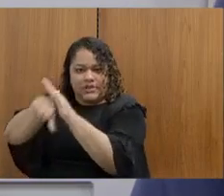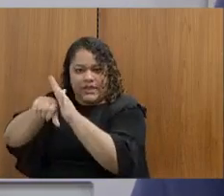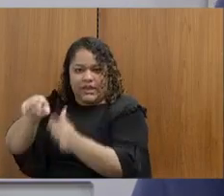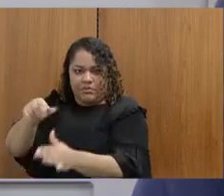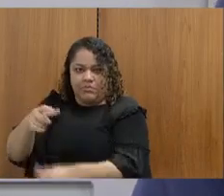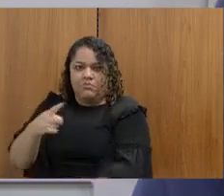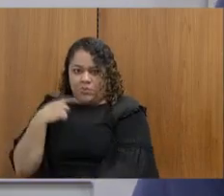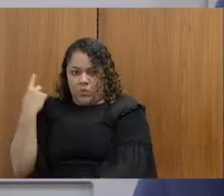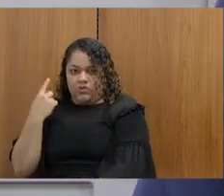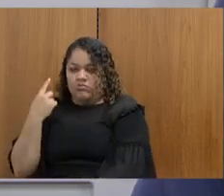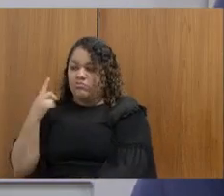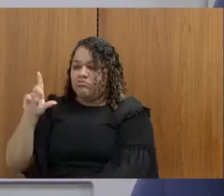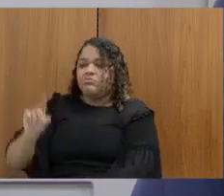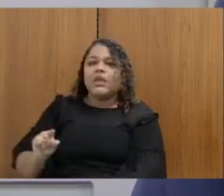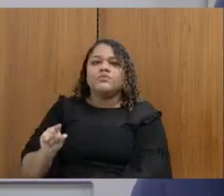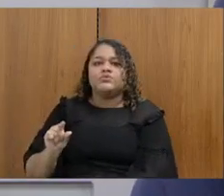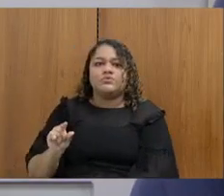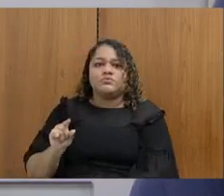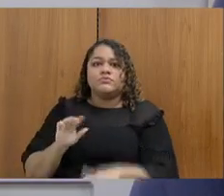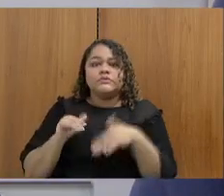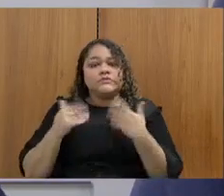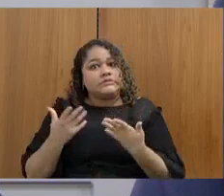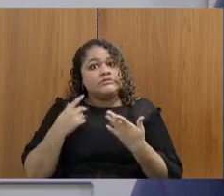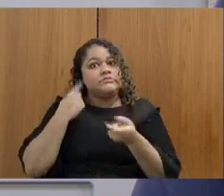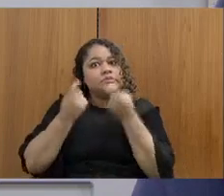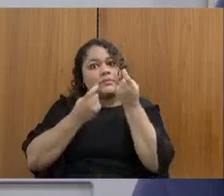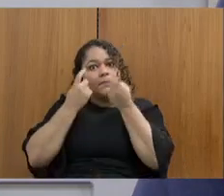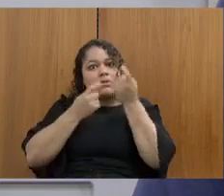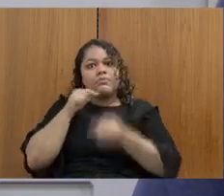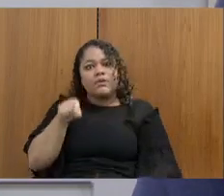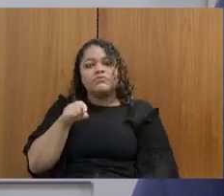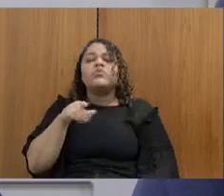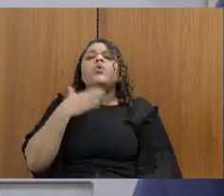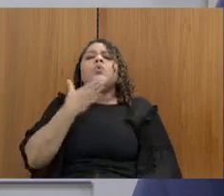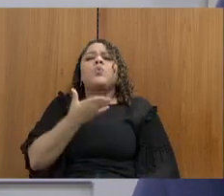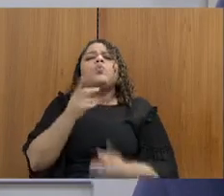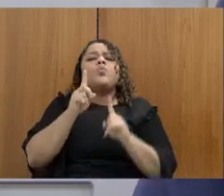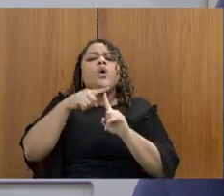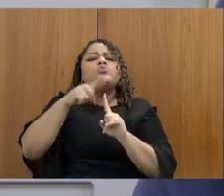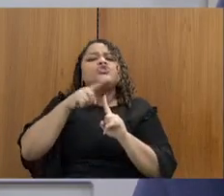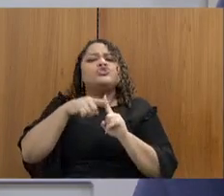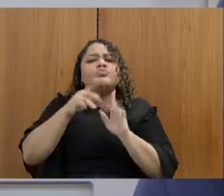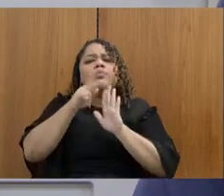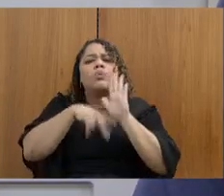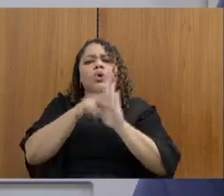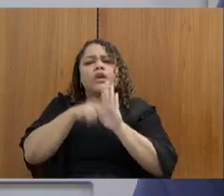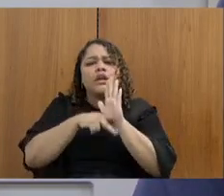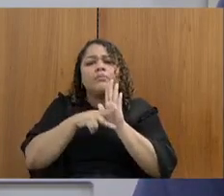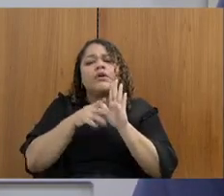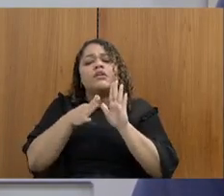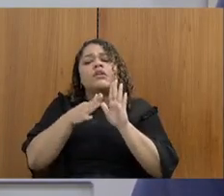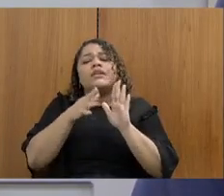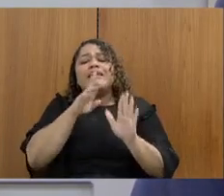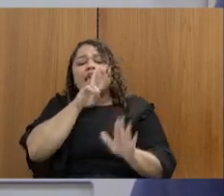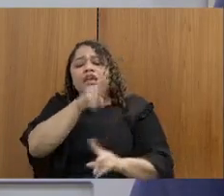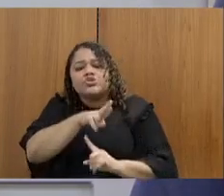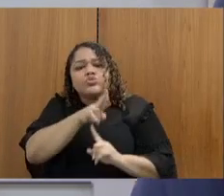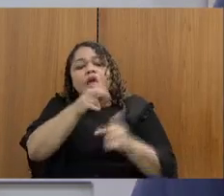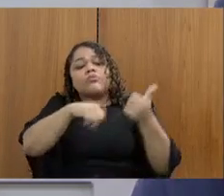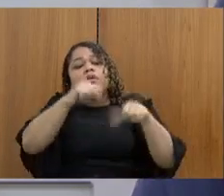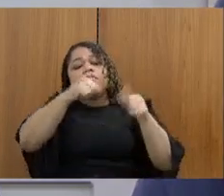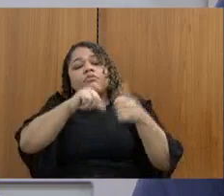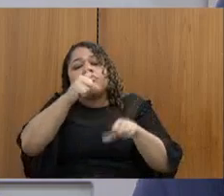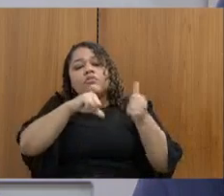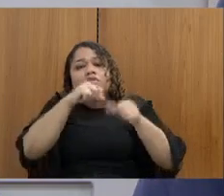ainda mais cuidadoso com qual é o tipo de programa que nós estamos instituindo e avaliação dos seus resultados para saber se realmente a política que está